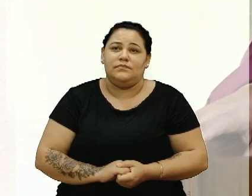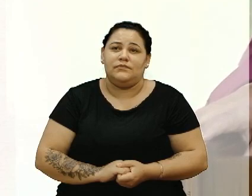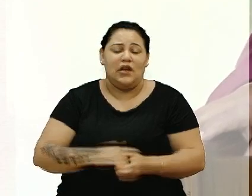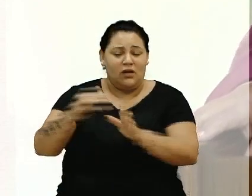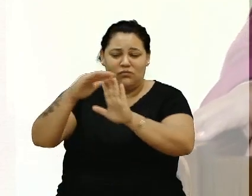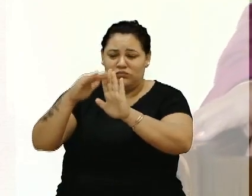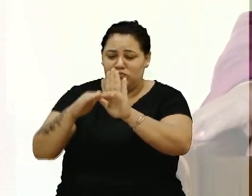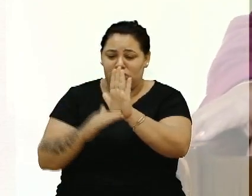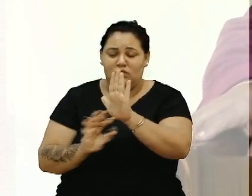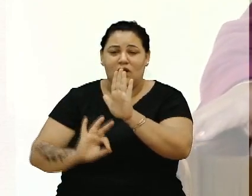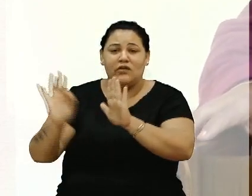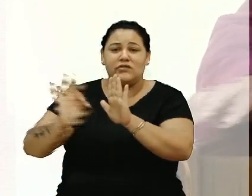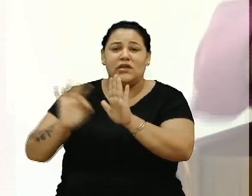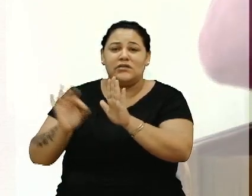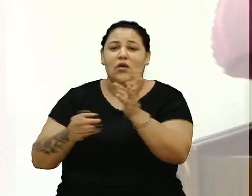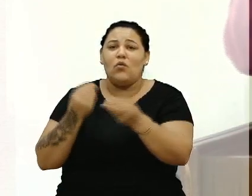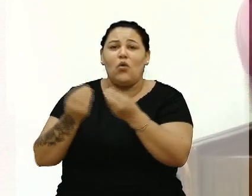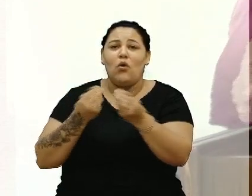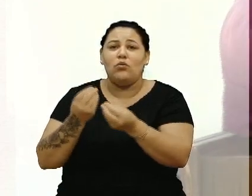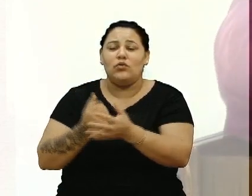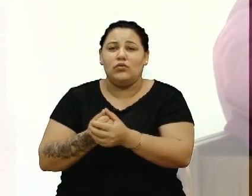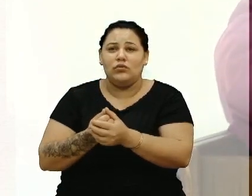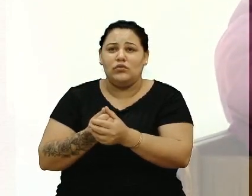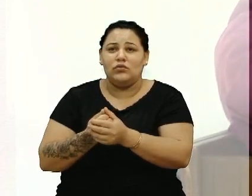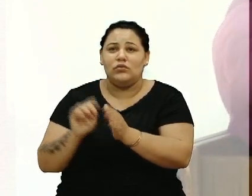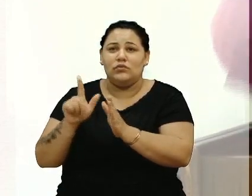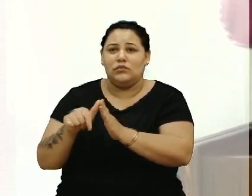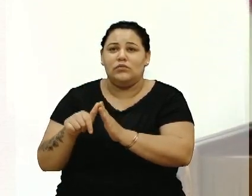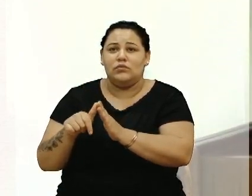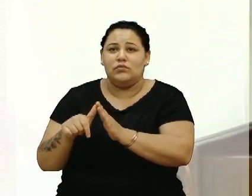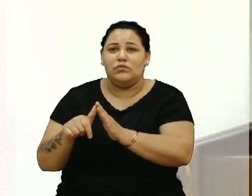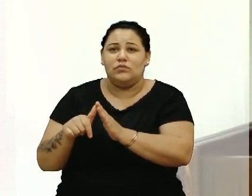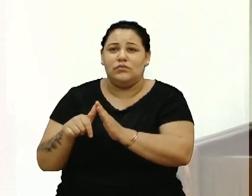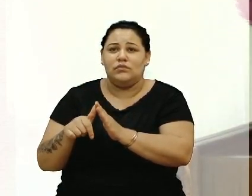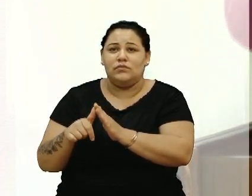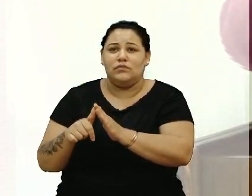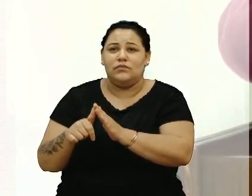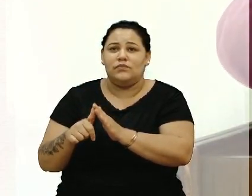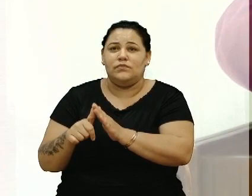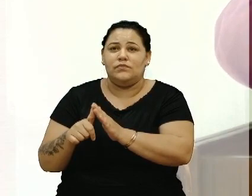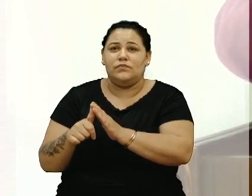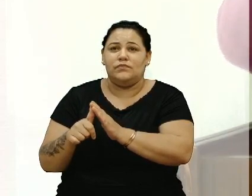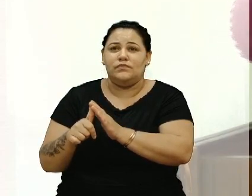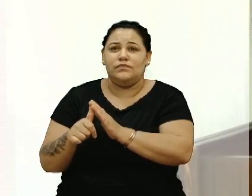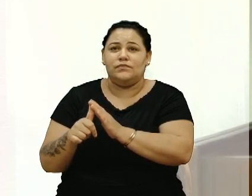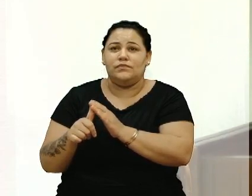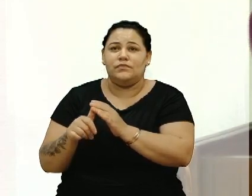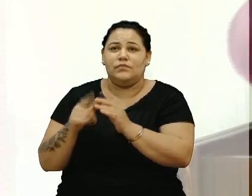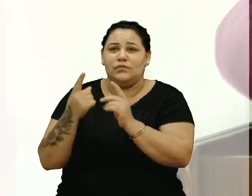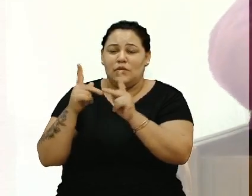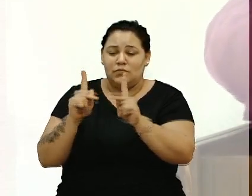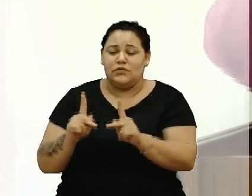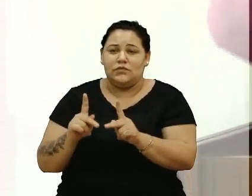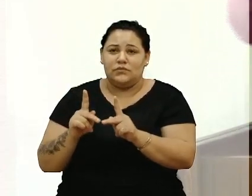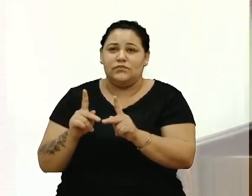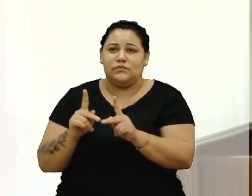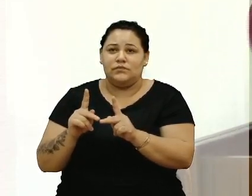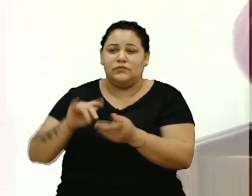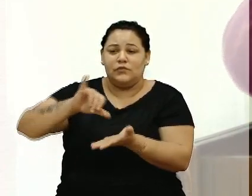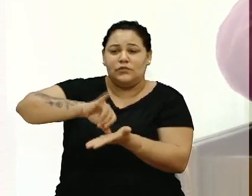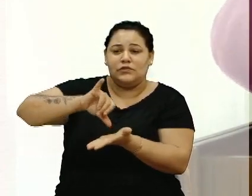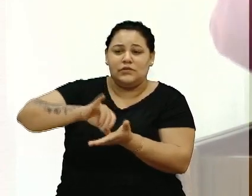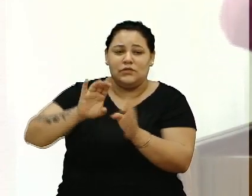E a programação onde é que está? Posteriorista que o César ofereceu, o Júcio se prontificou, foram lá para o centro comunitário, a Daniel se